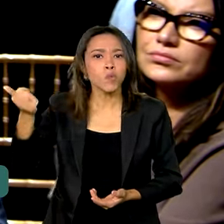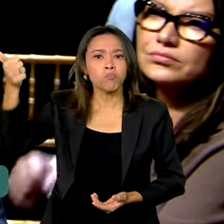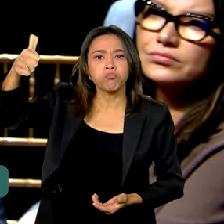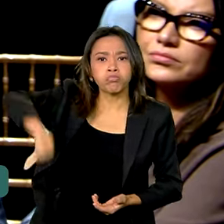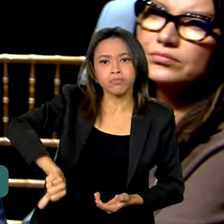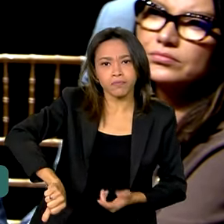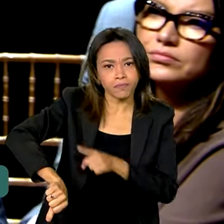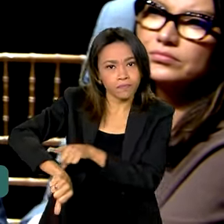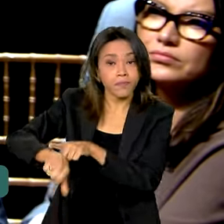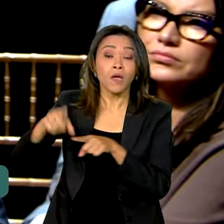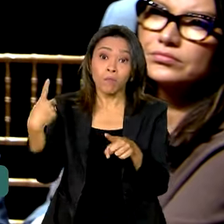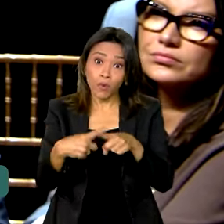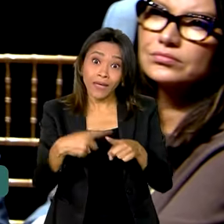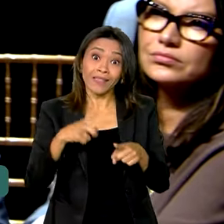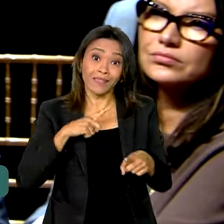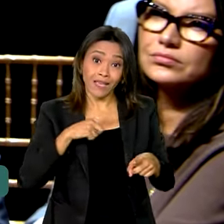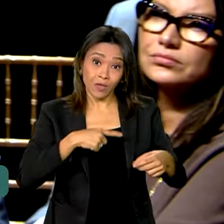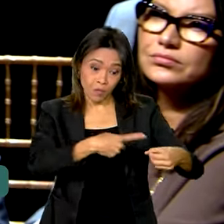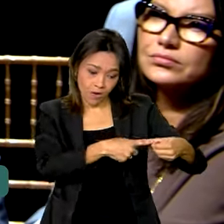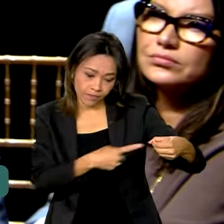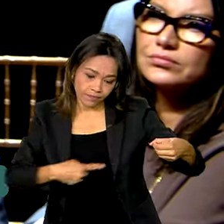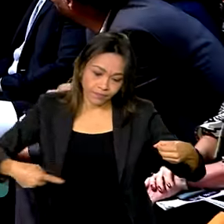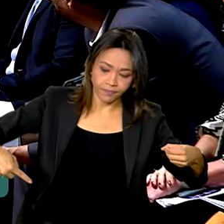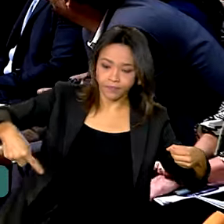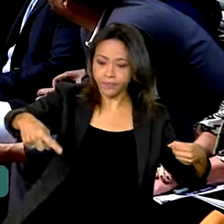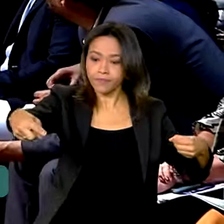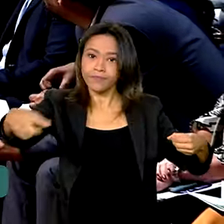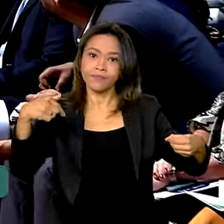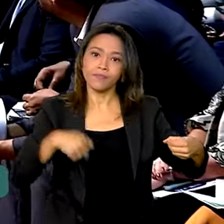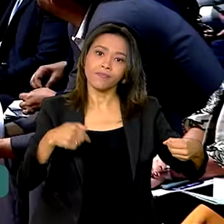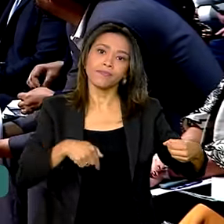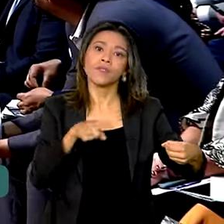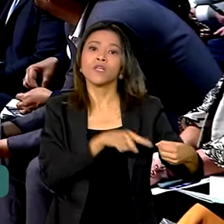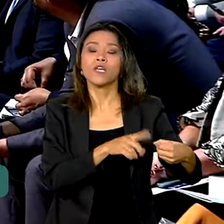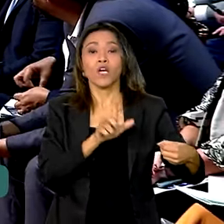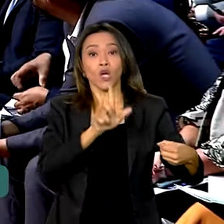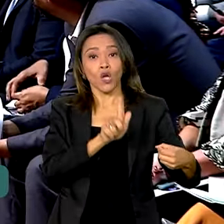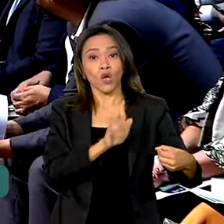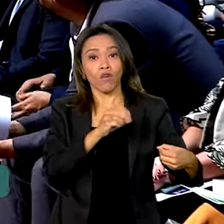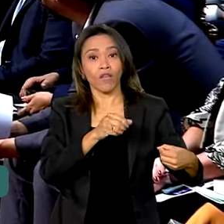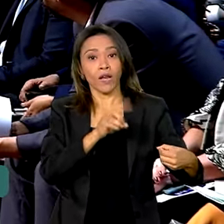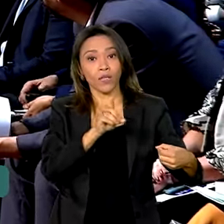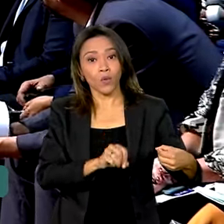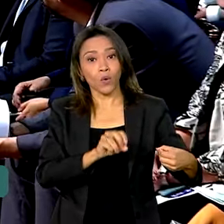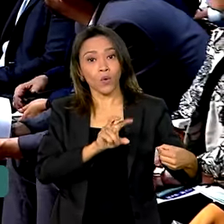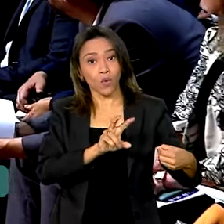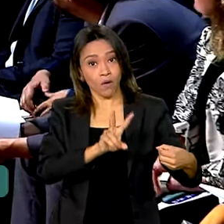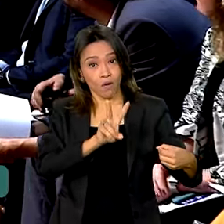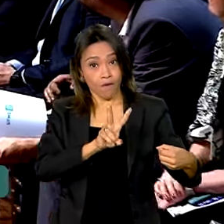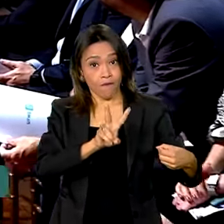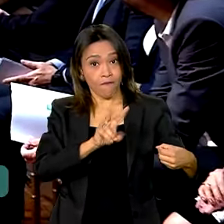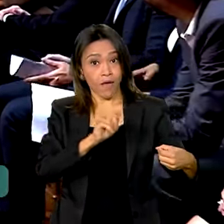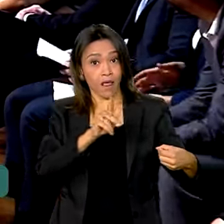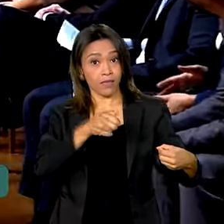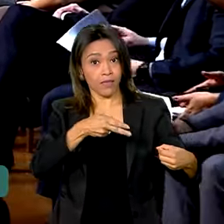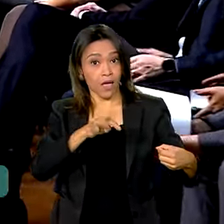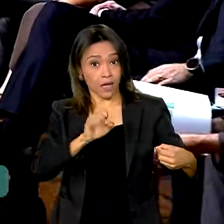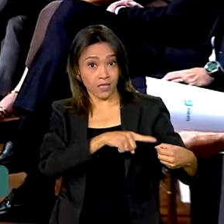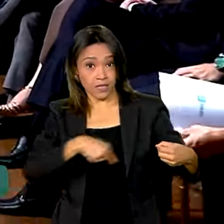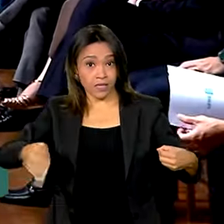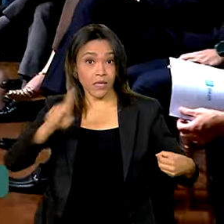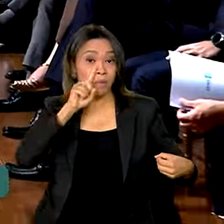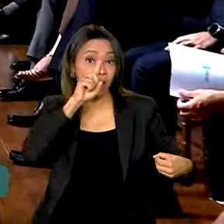Valadares que é muito complicado. Então, eu falei para meu ministro, ministro, é o seguinte, aquilo que o empresário não quiser fazer,